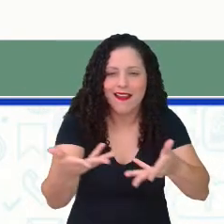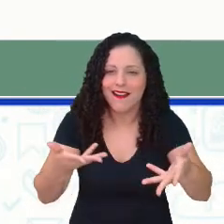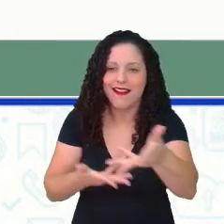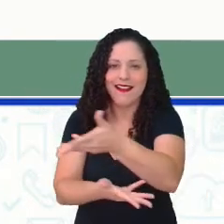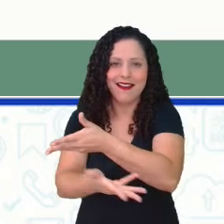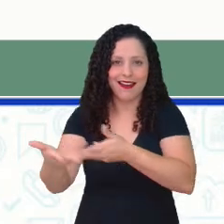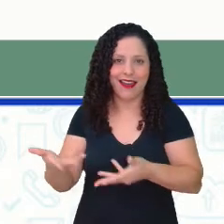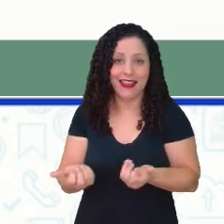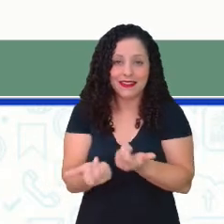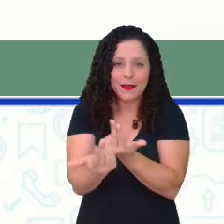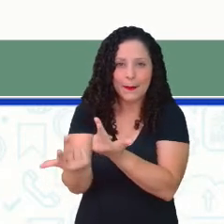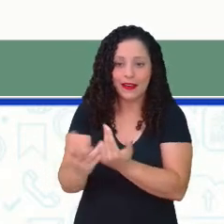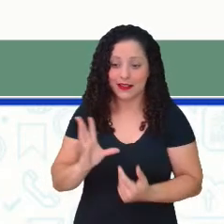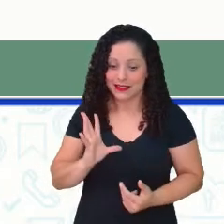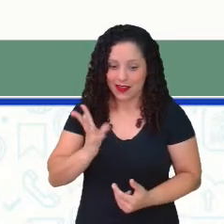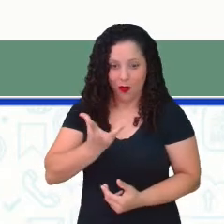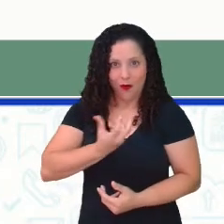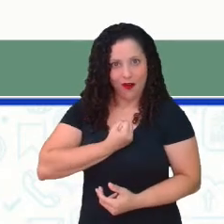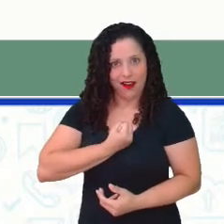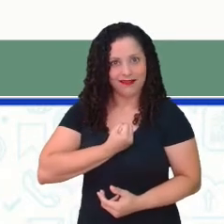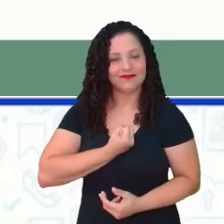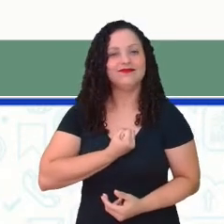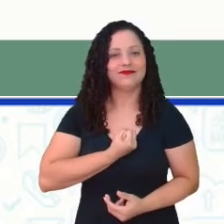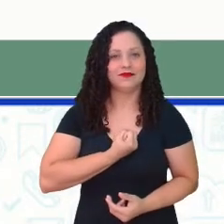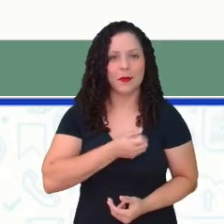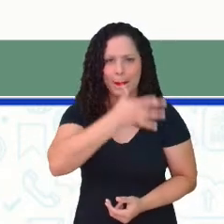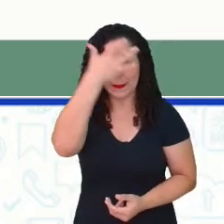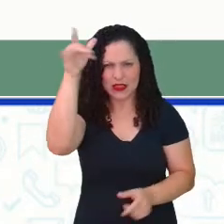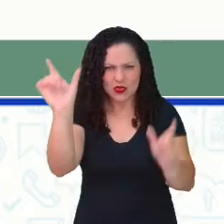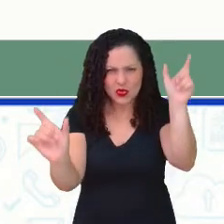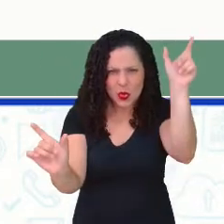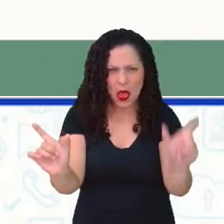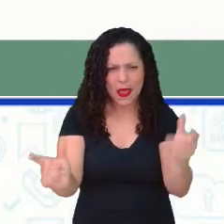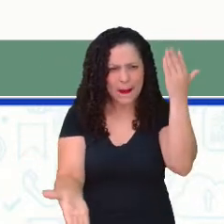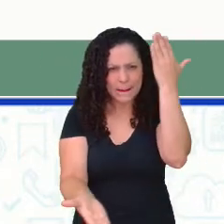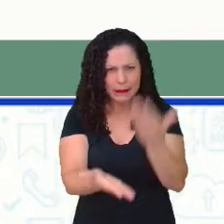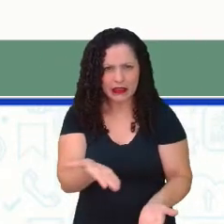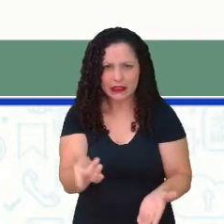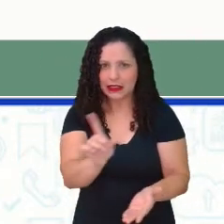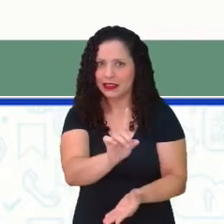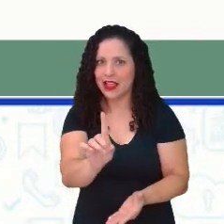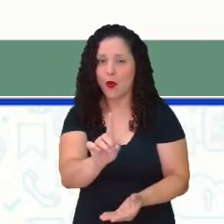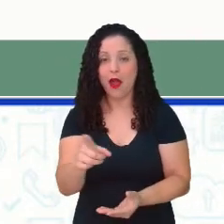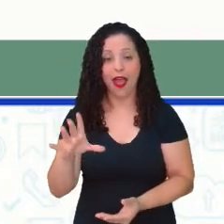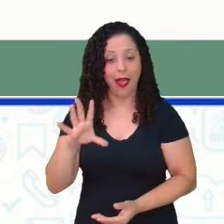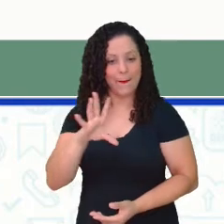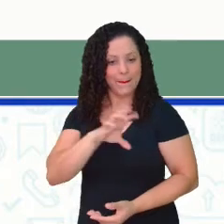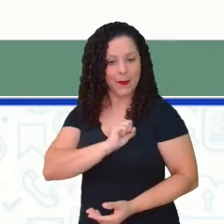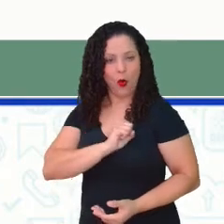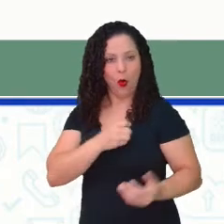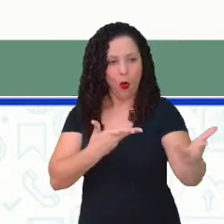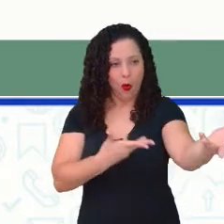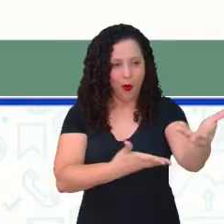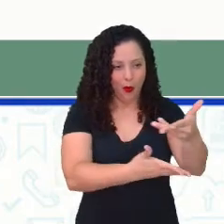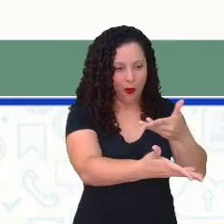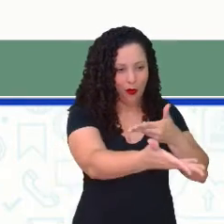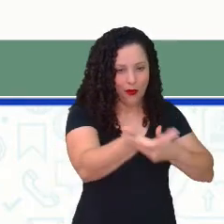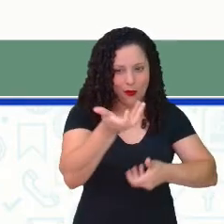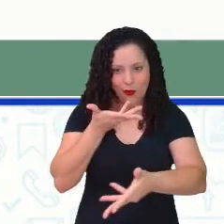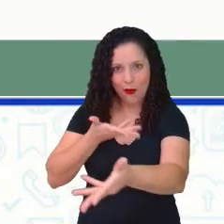conheço. Ninguém estará perdido se der amor e, às vezes, receber amor em